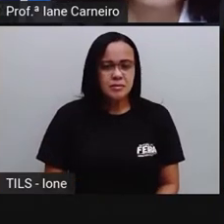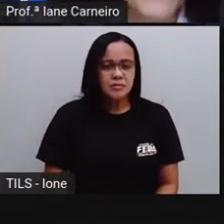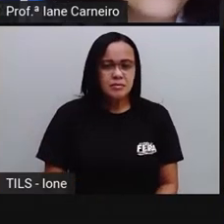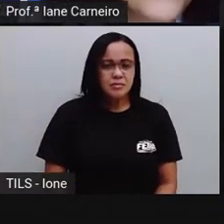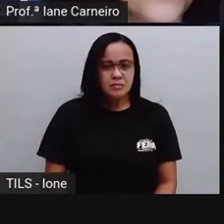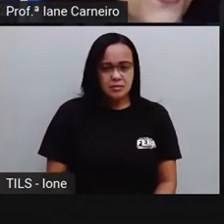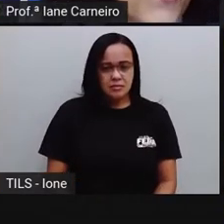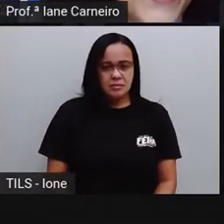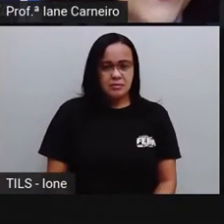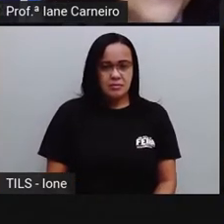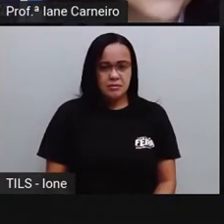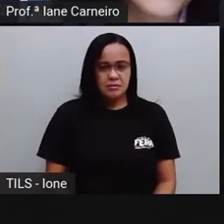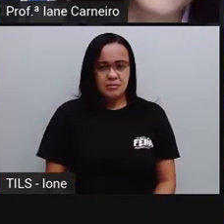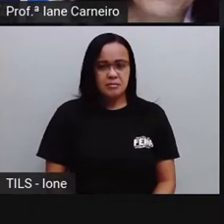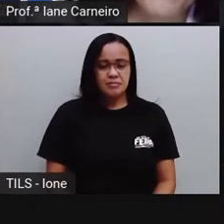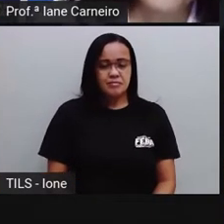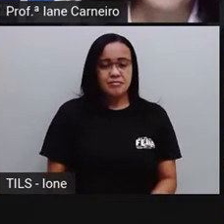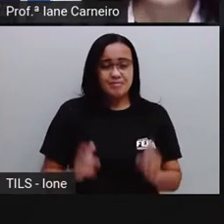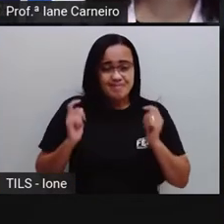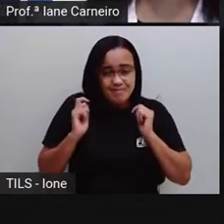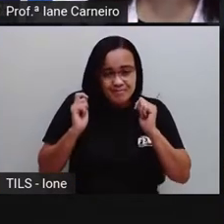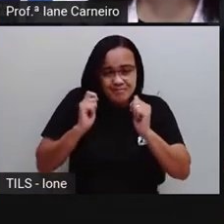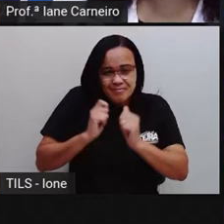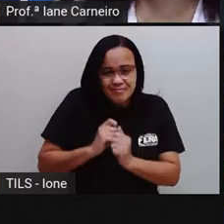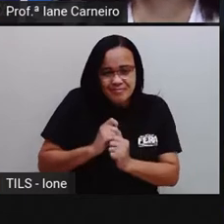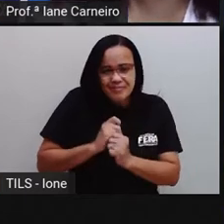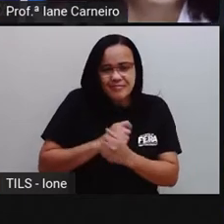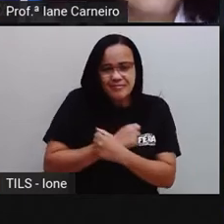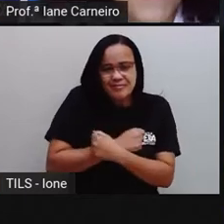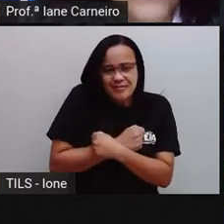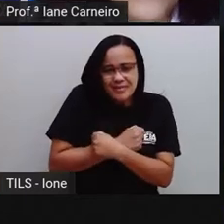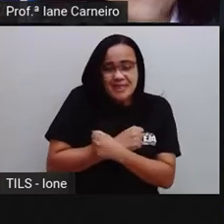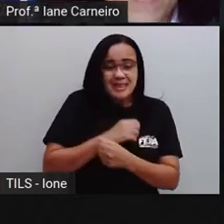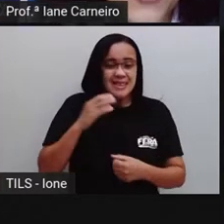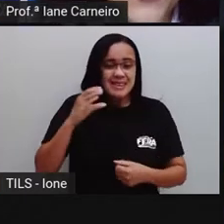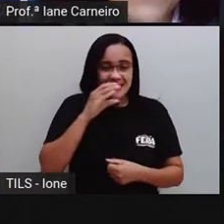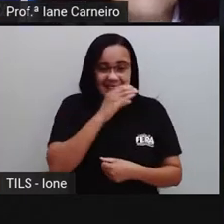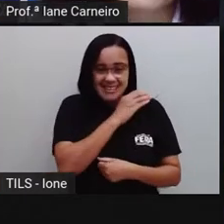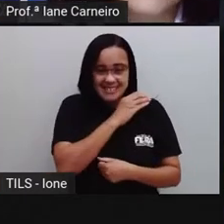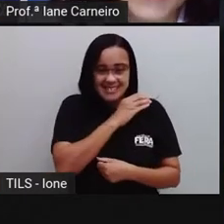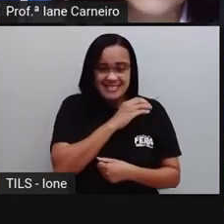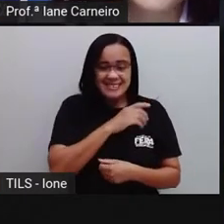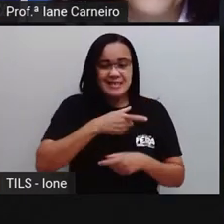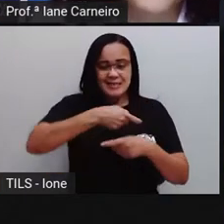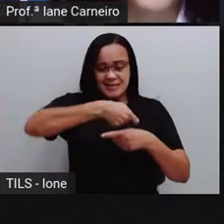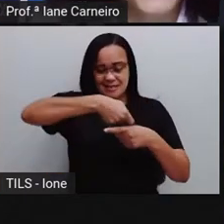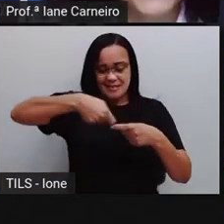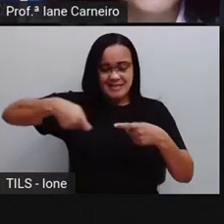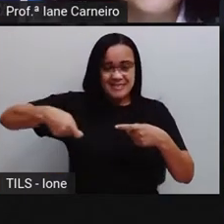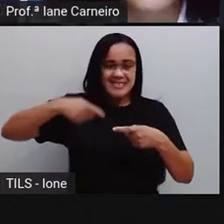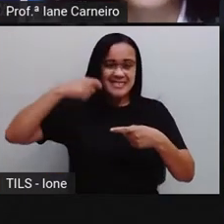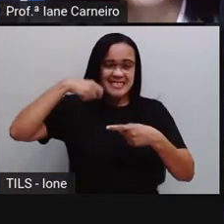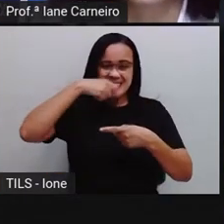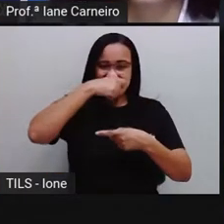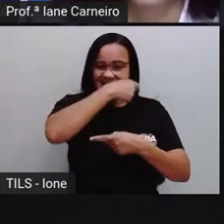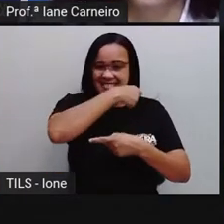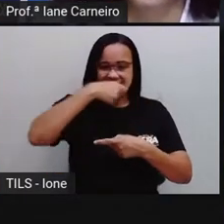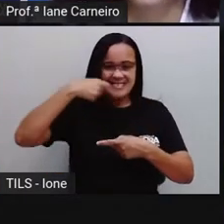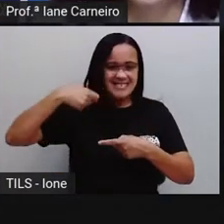Debaixo do cobertor, tem pé quente. Debaixo da pasta, tem escova de dente.